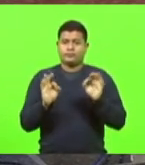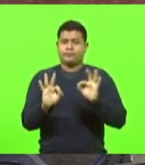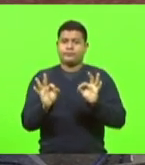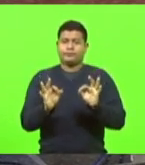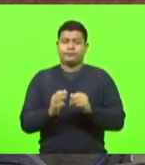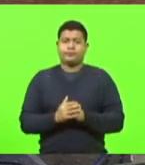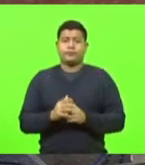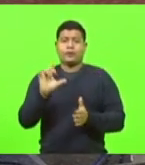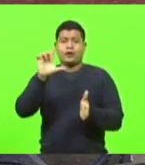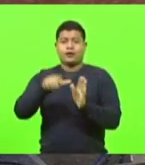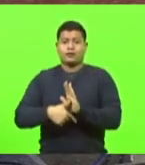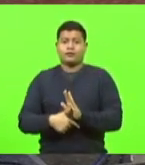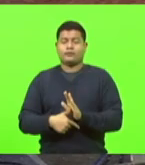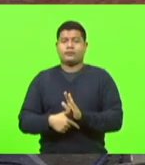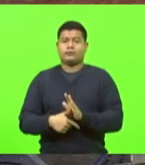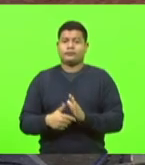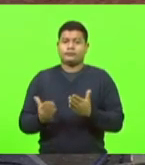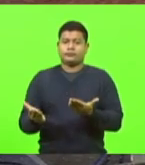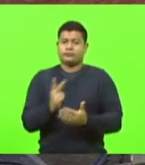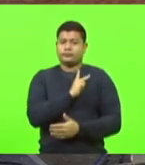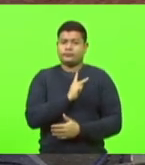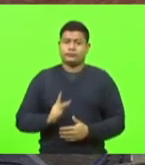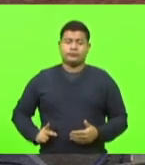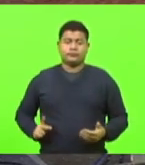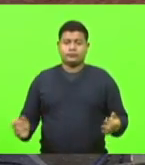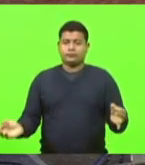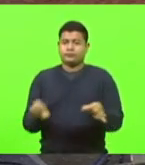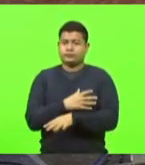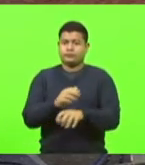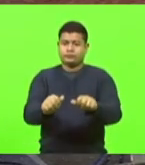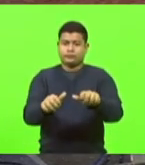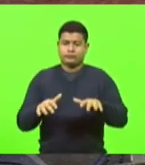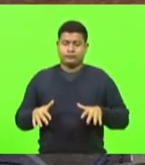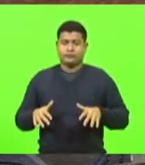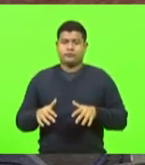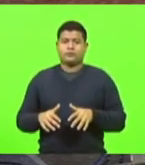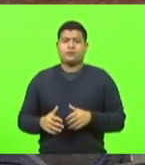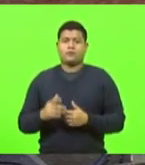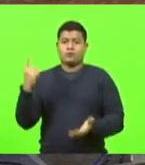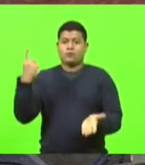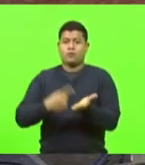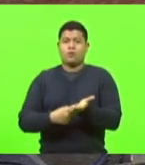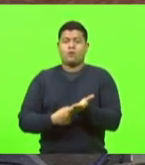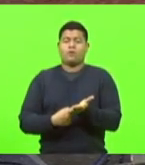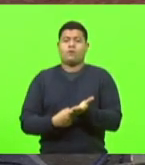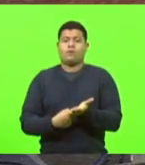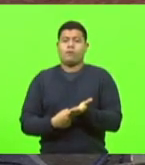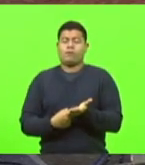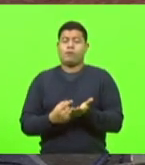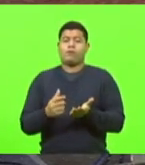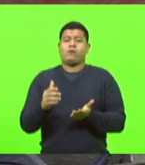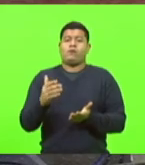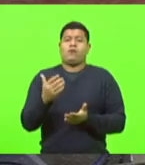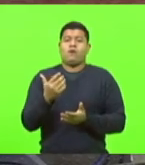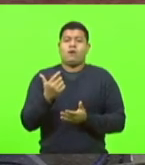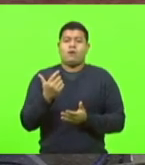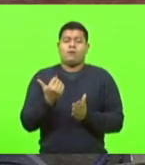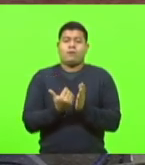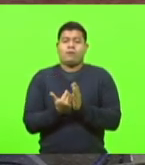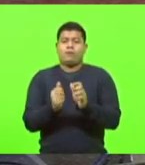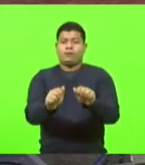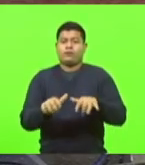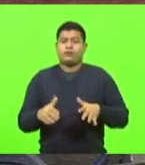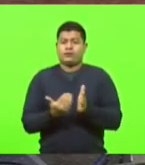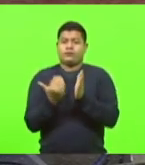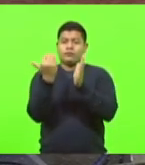Na sequência, o senhor presidente encerrou a sessão e convocou outra extraordinária para as